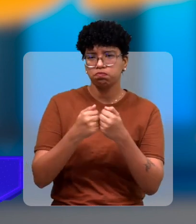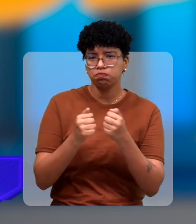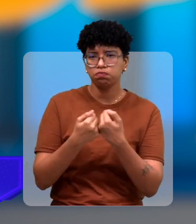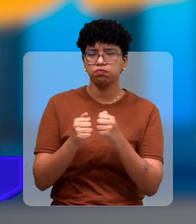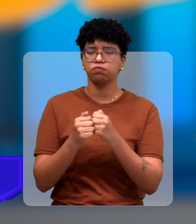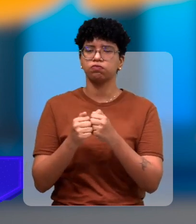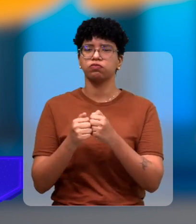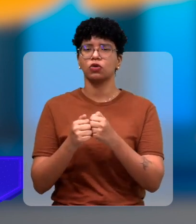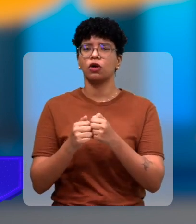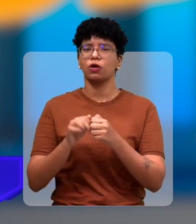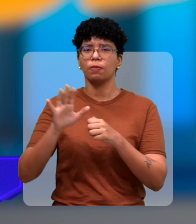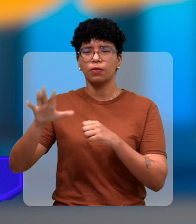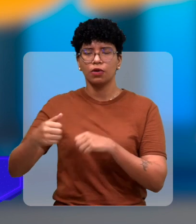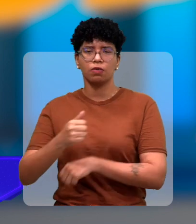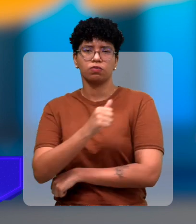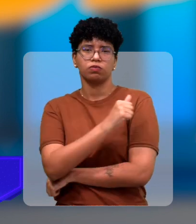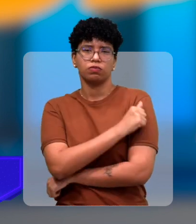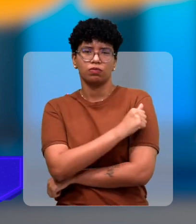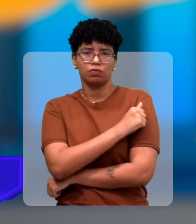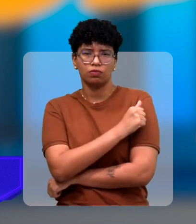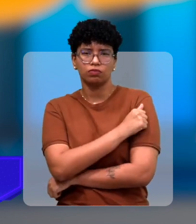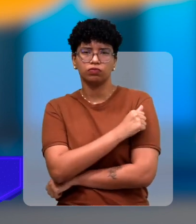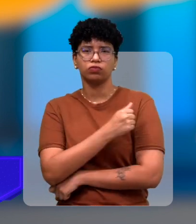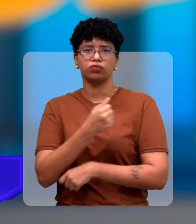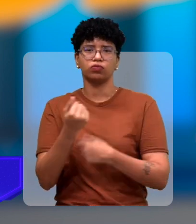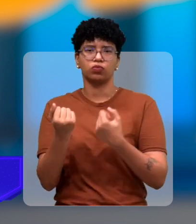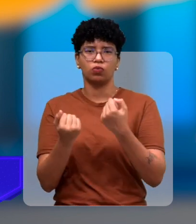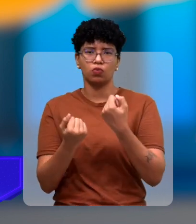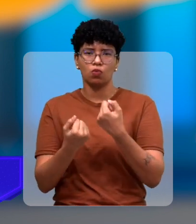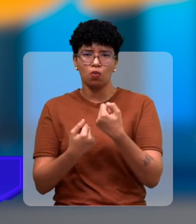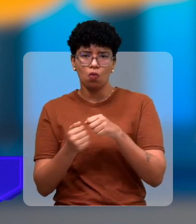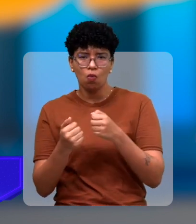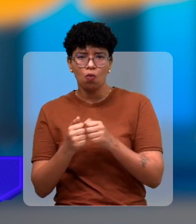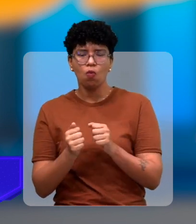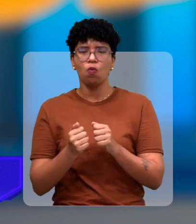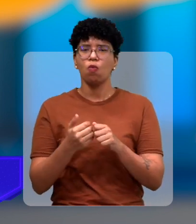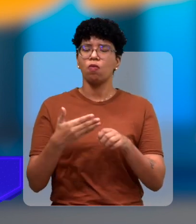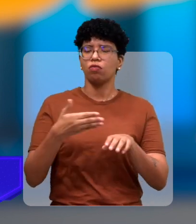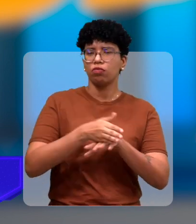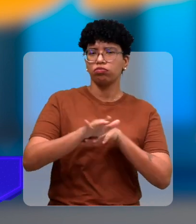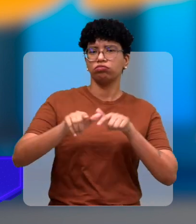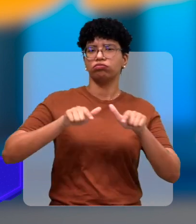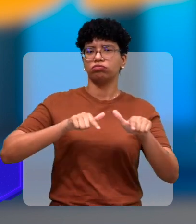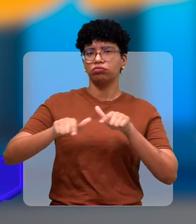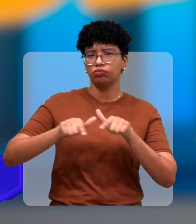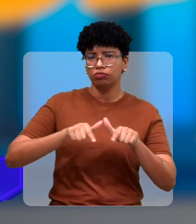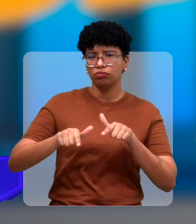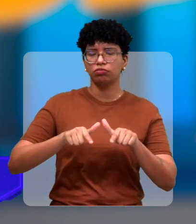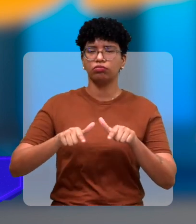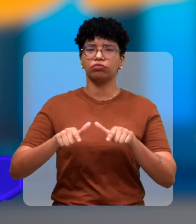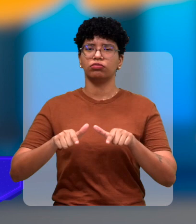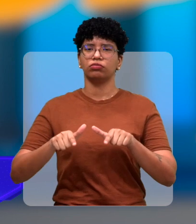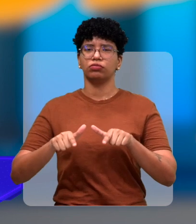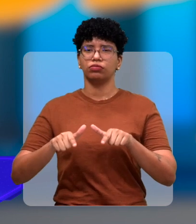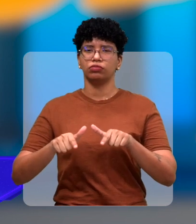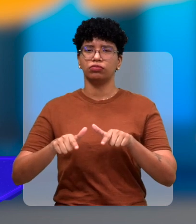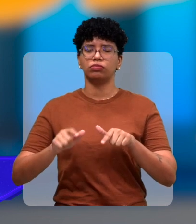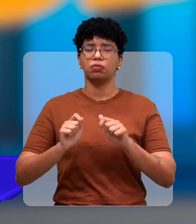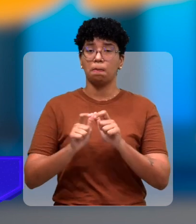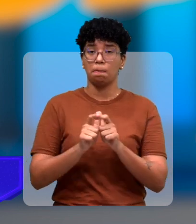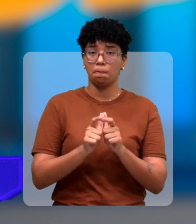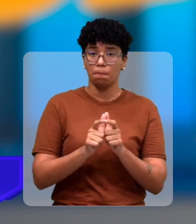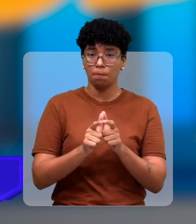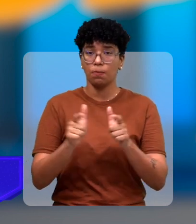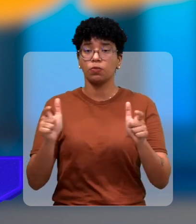transporte para pegar os alunos, oferece os prestadores de serviços, funcionários,